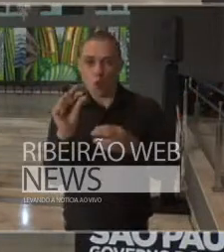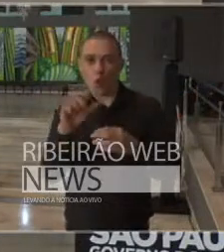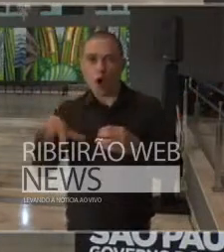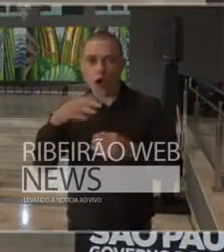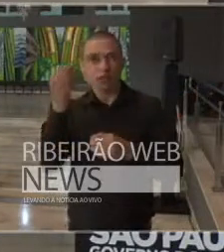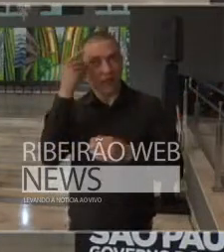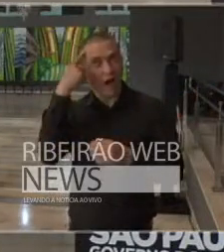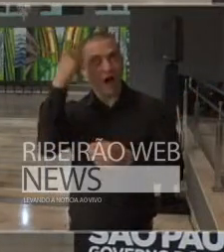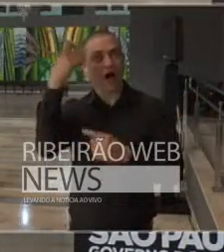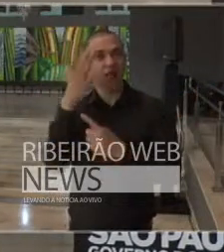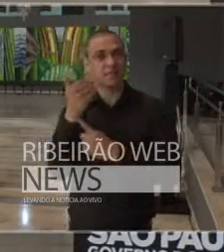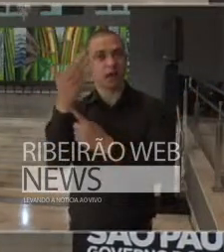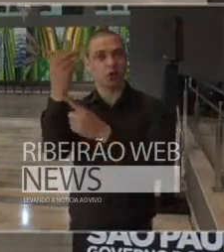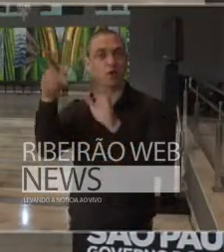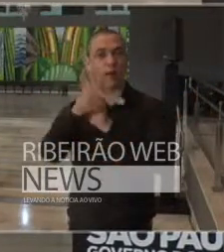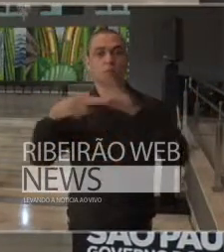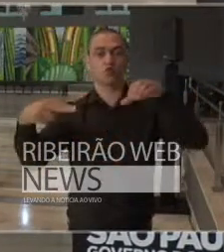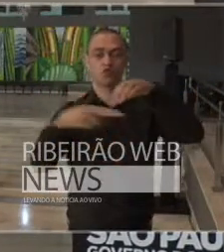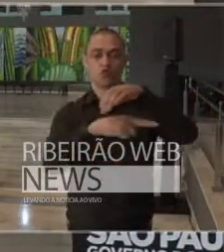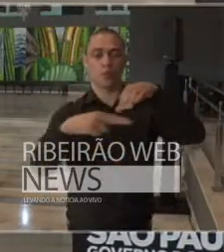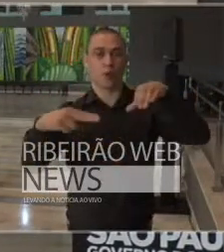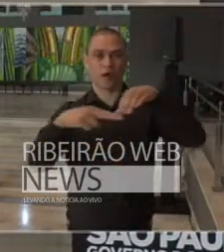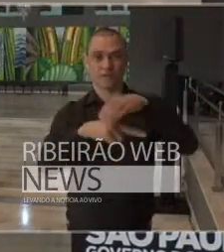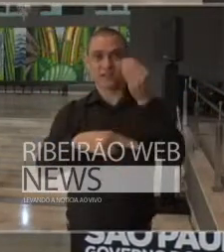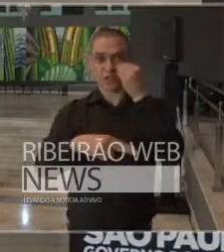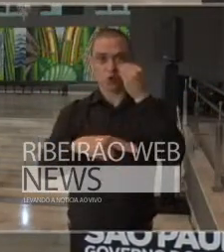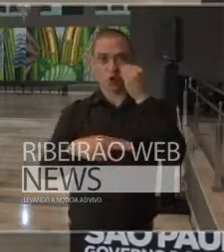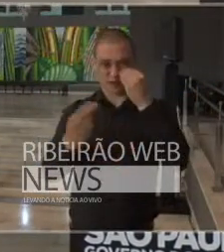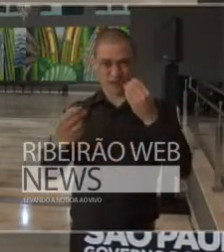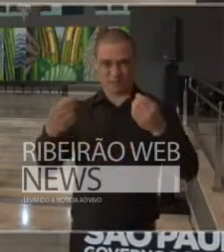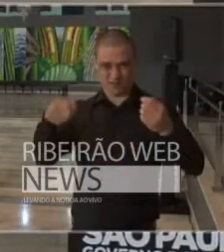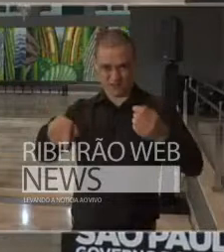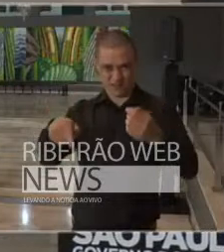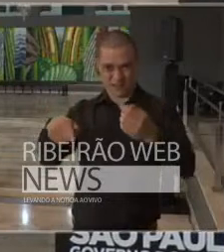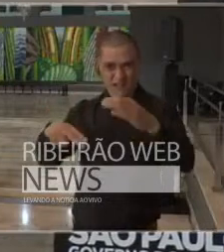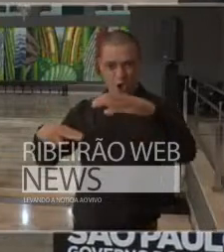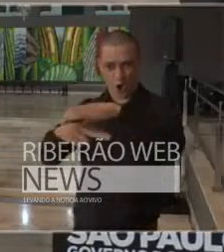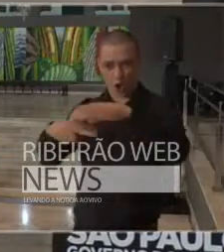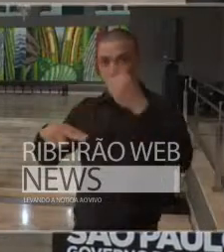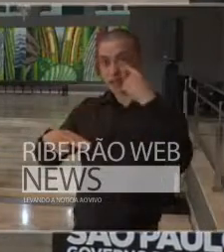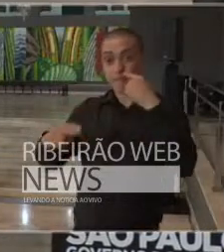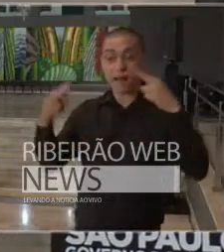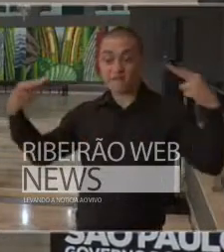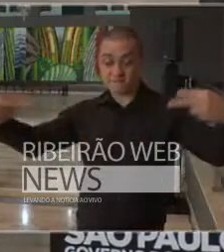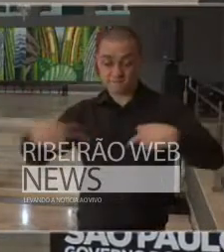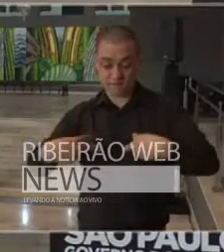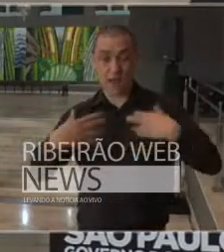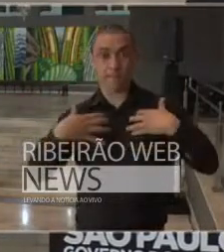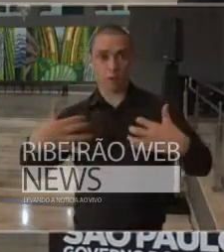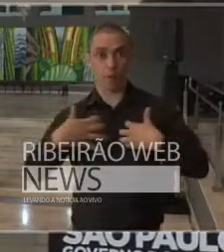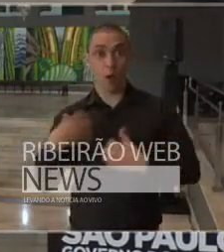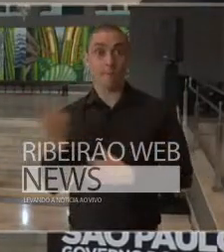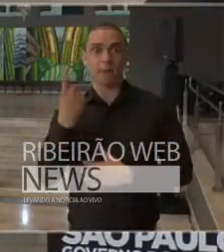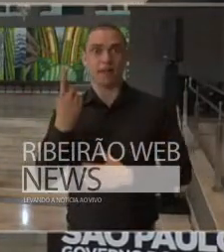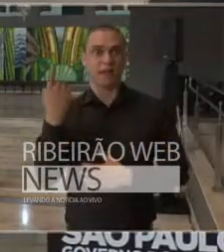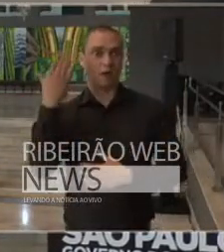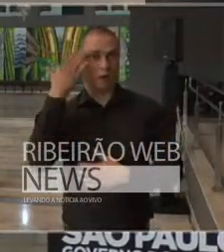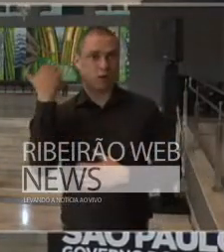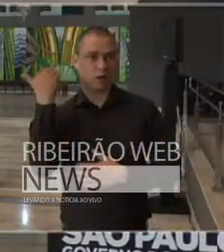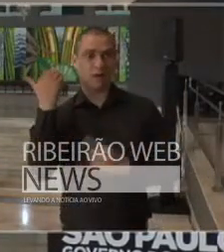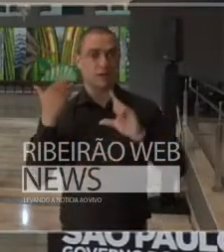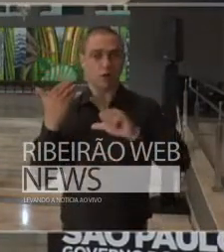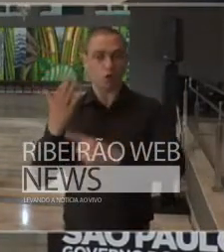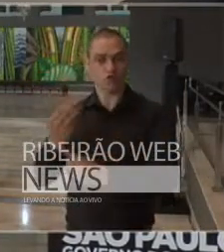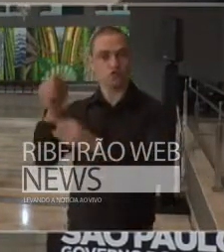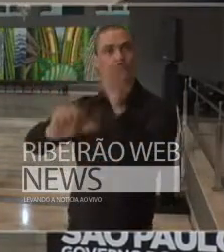de tomografia portátil de beira de leito, que monitora o pulmão. Portanto,